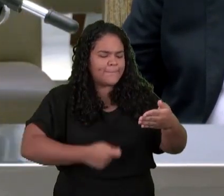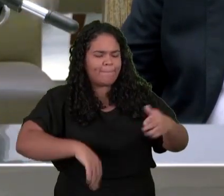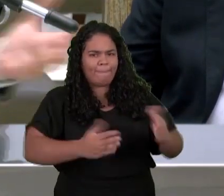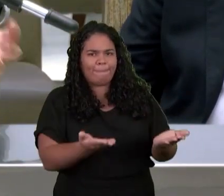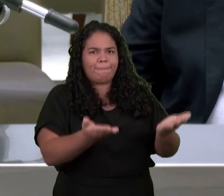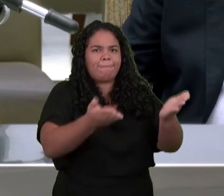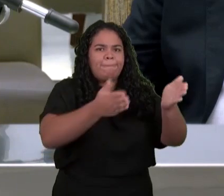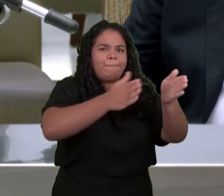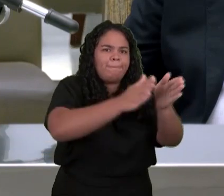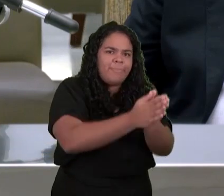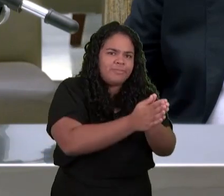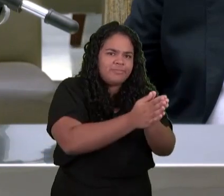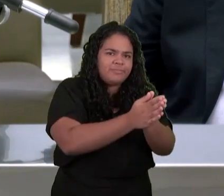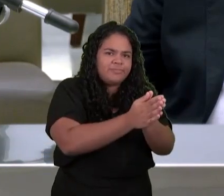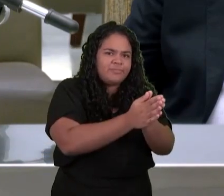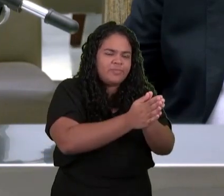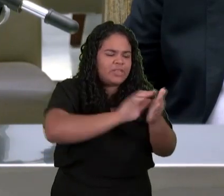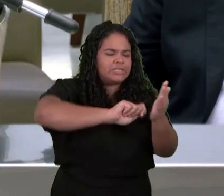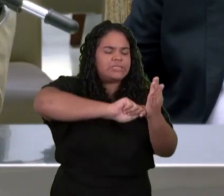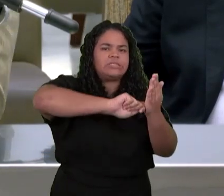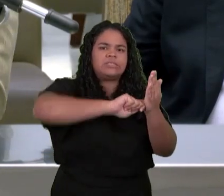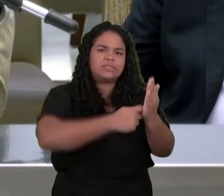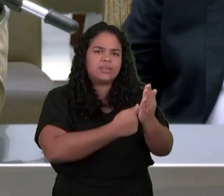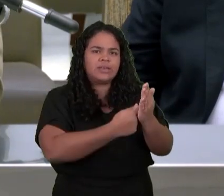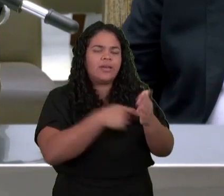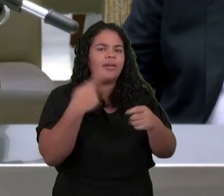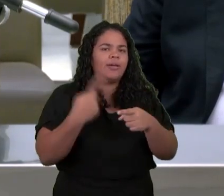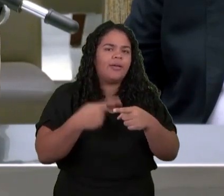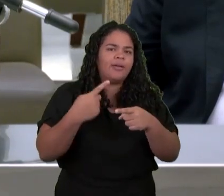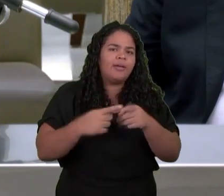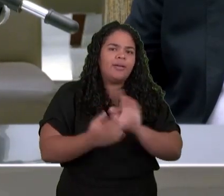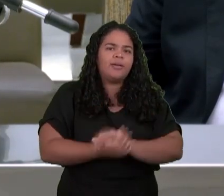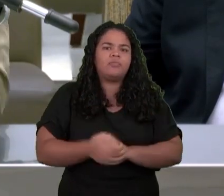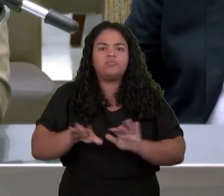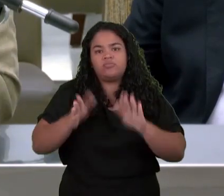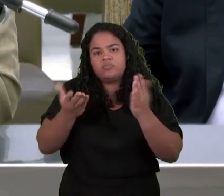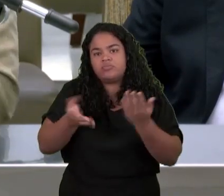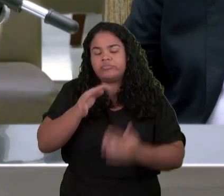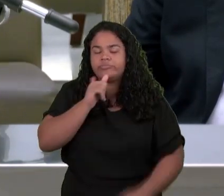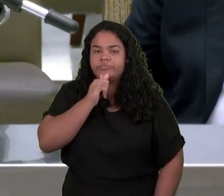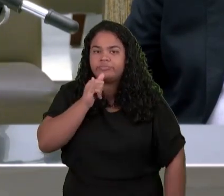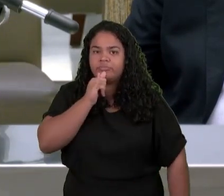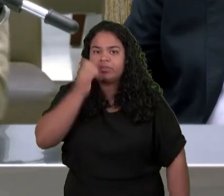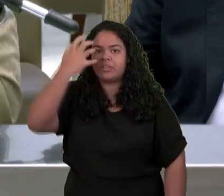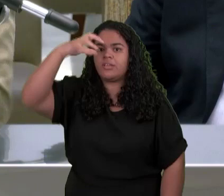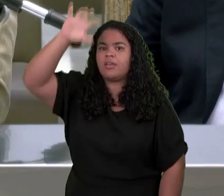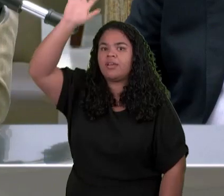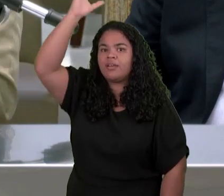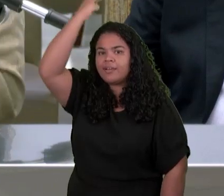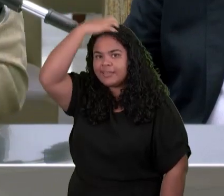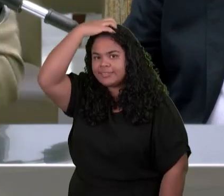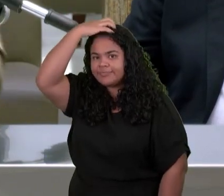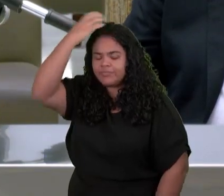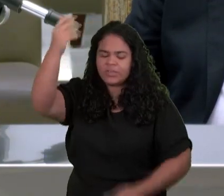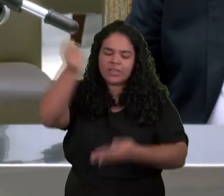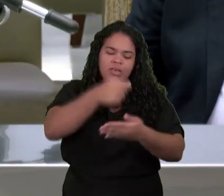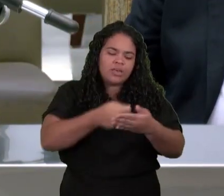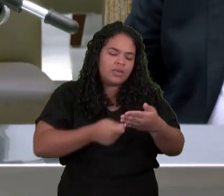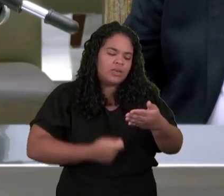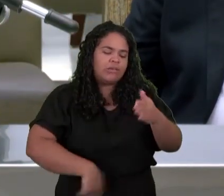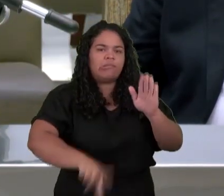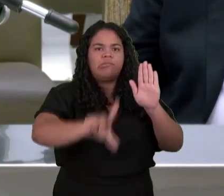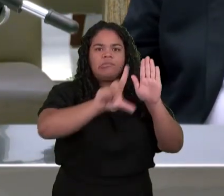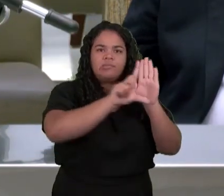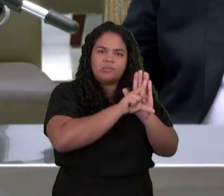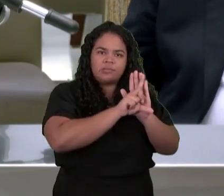autoridades Normalmente Selavam Um livro Um edito real Como a sua